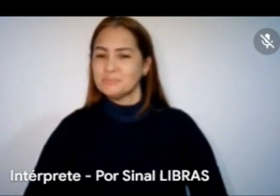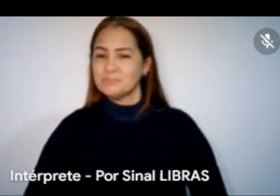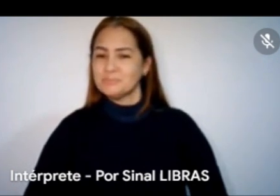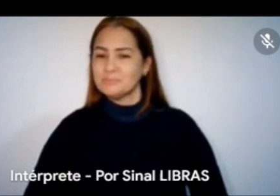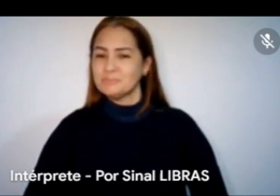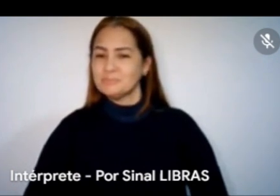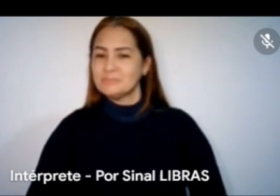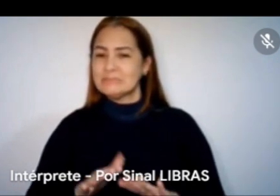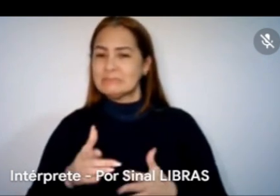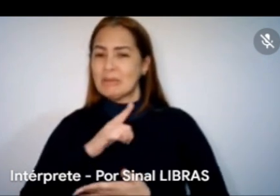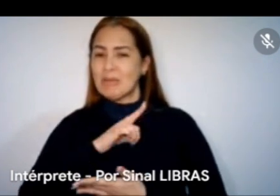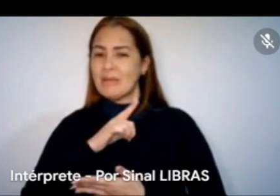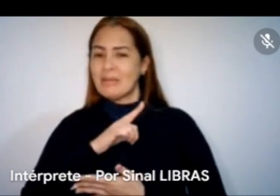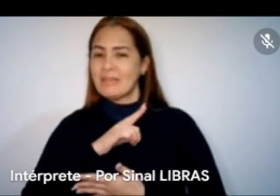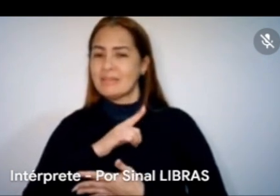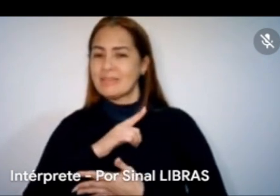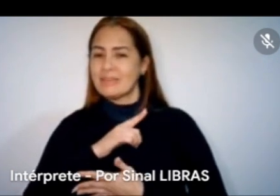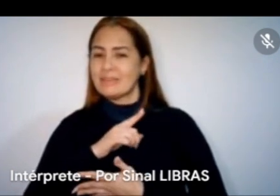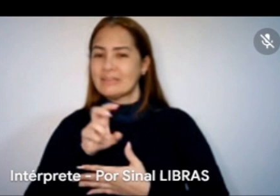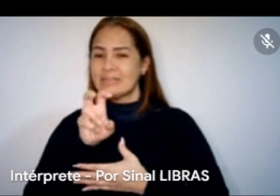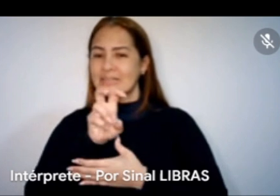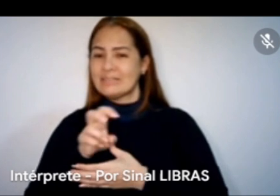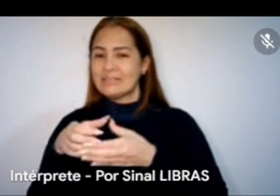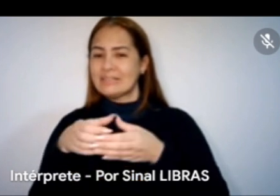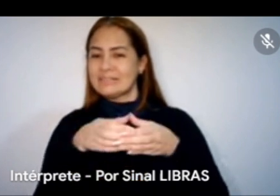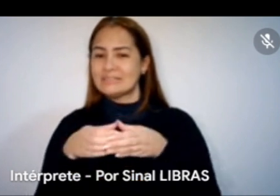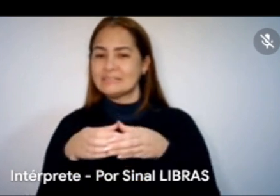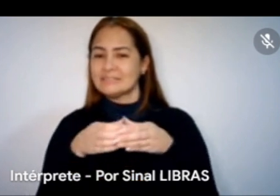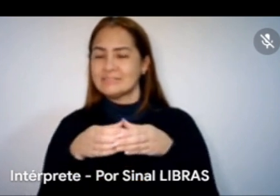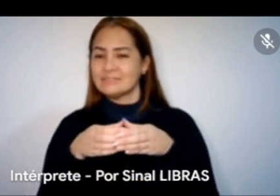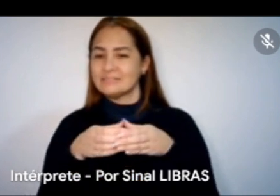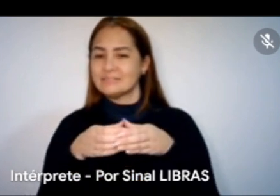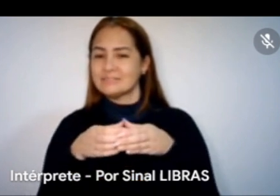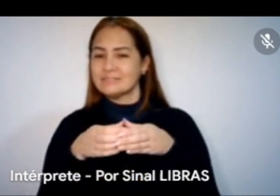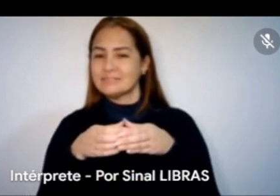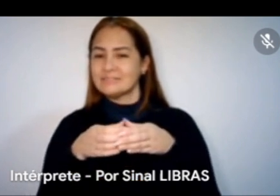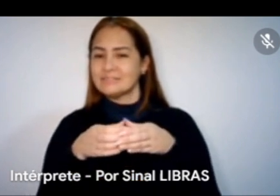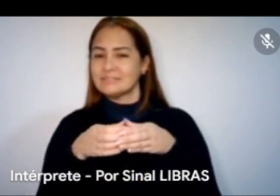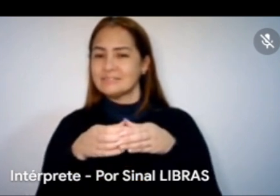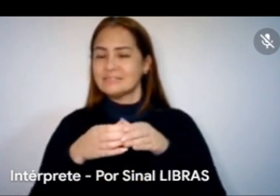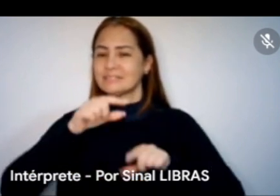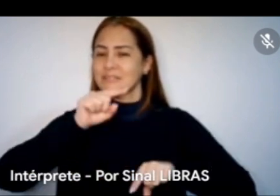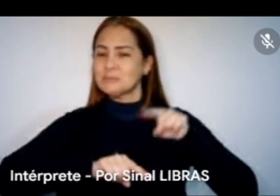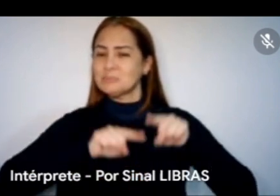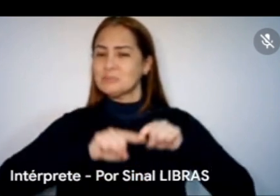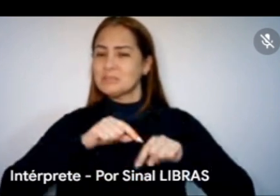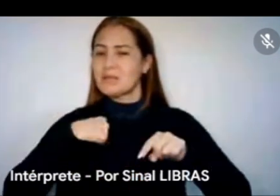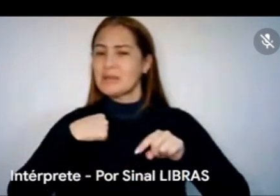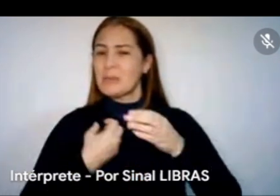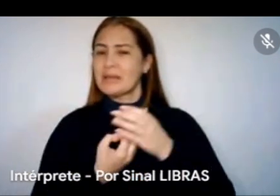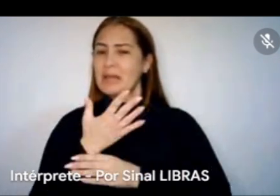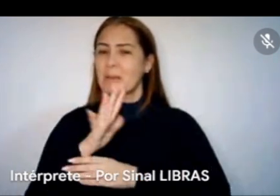quinteto de metais que criamos há uns cinco anos. Minha